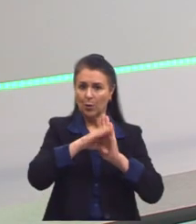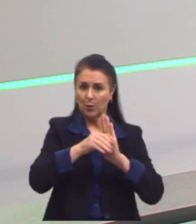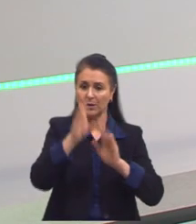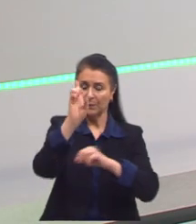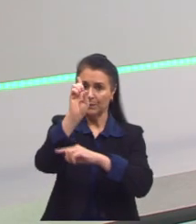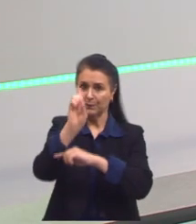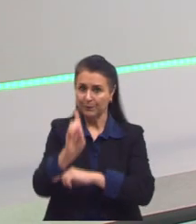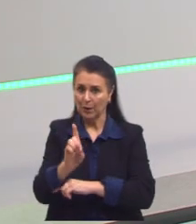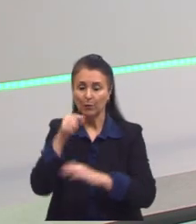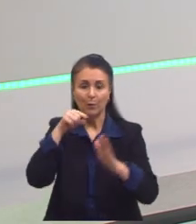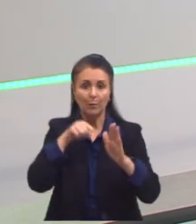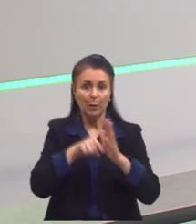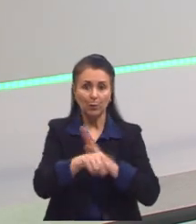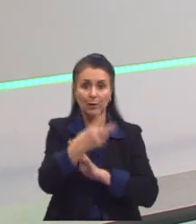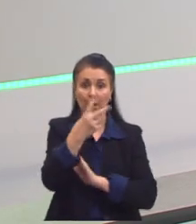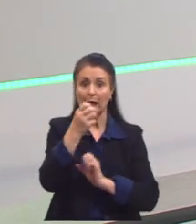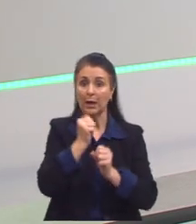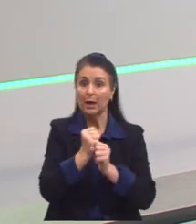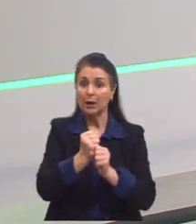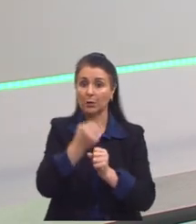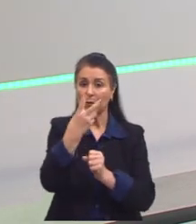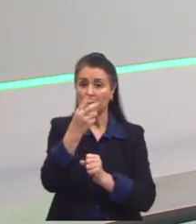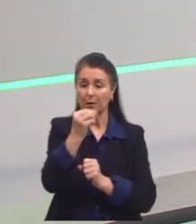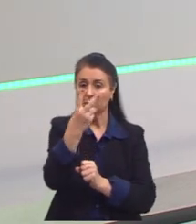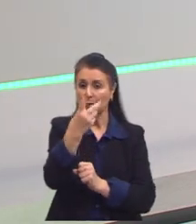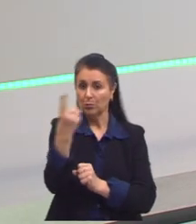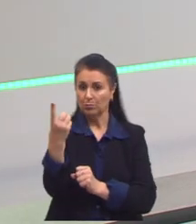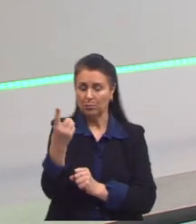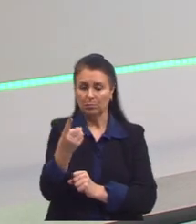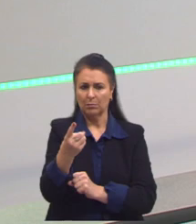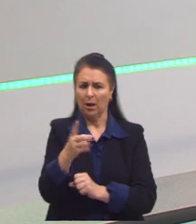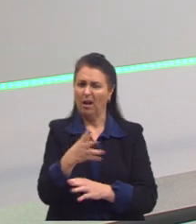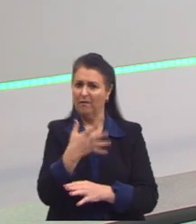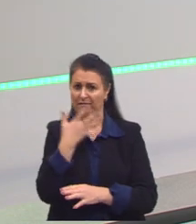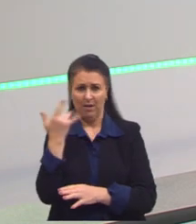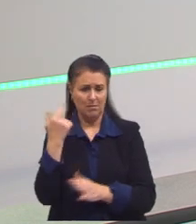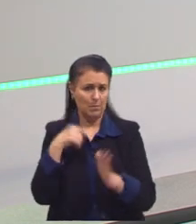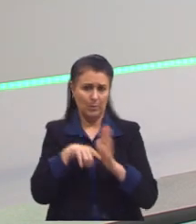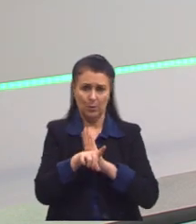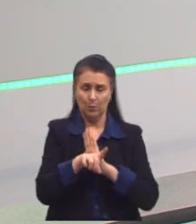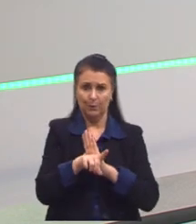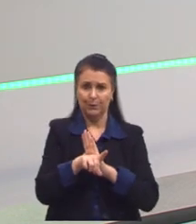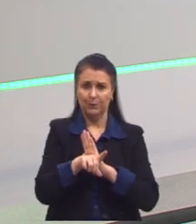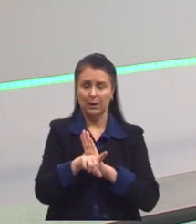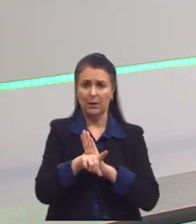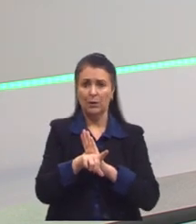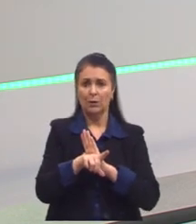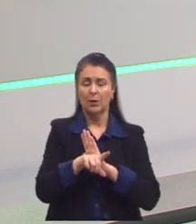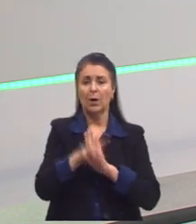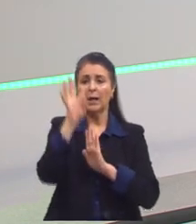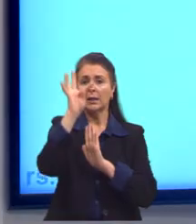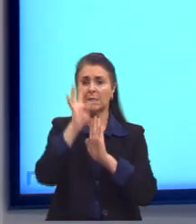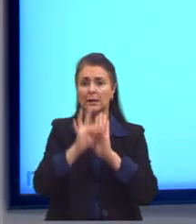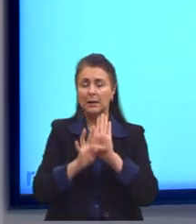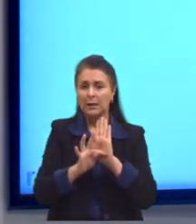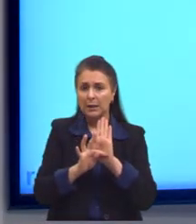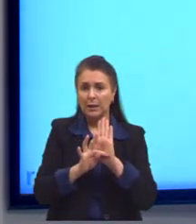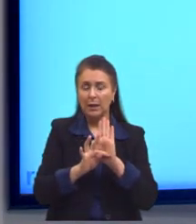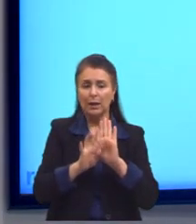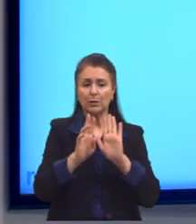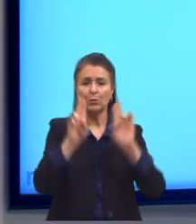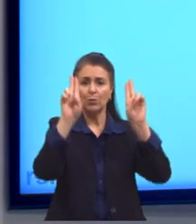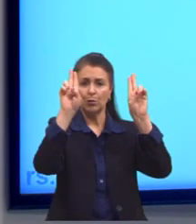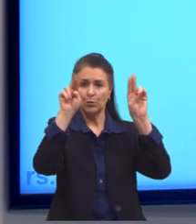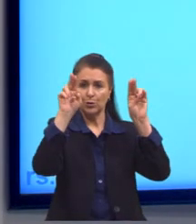passado, foi uma questão bem comentada, como sendo fácil. No cordel, então, texto 1, no cordel intitulado